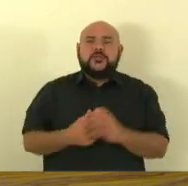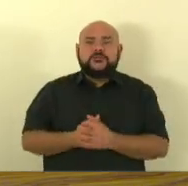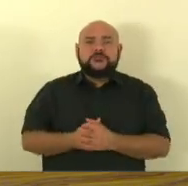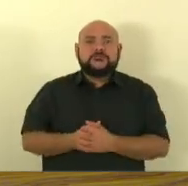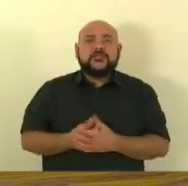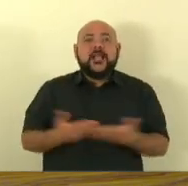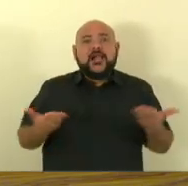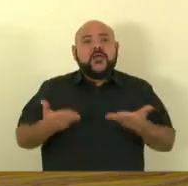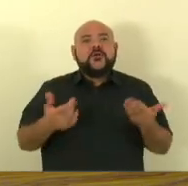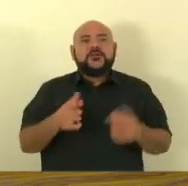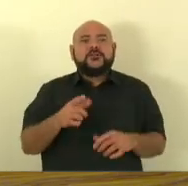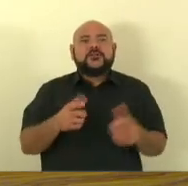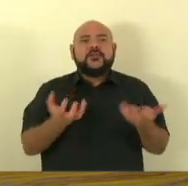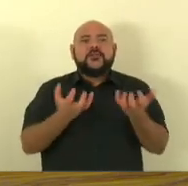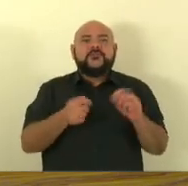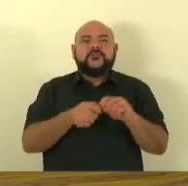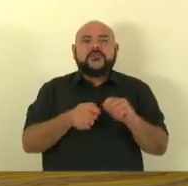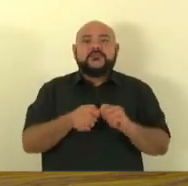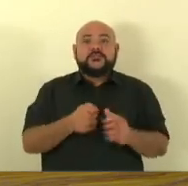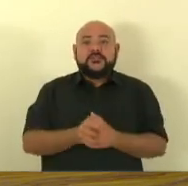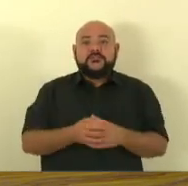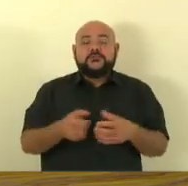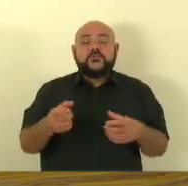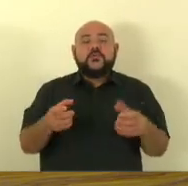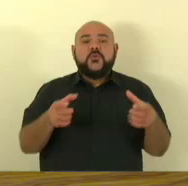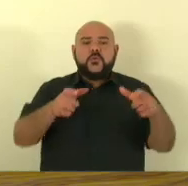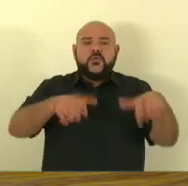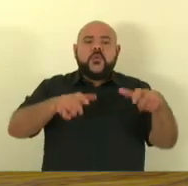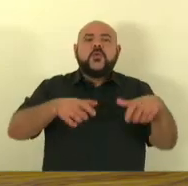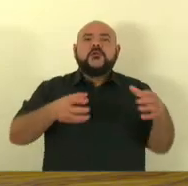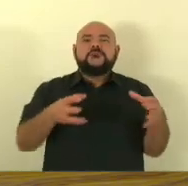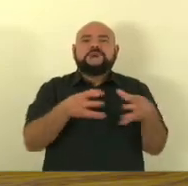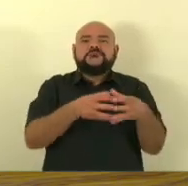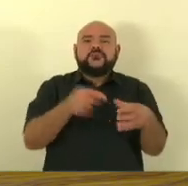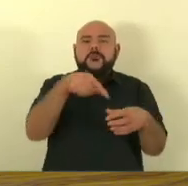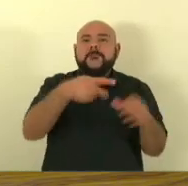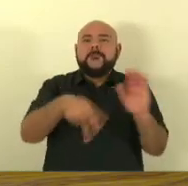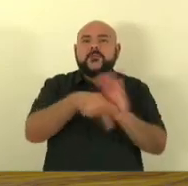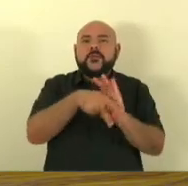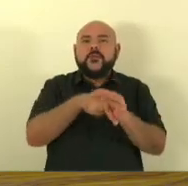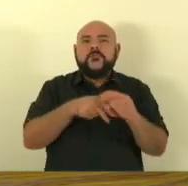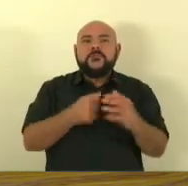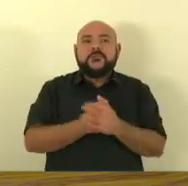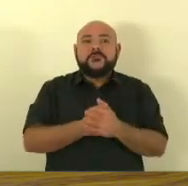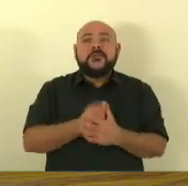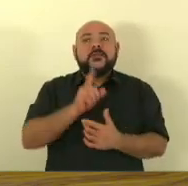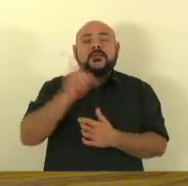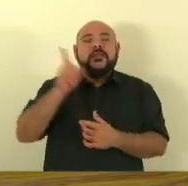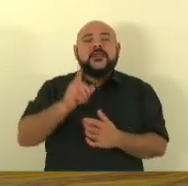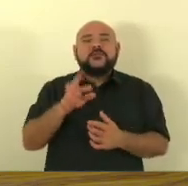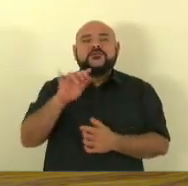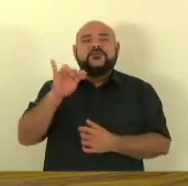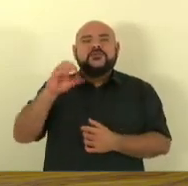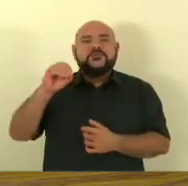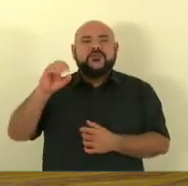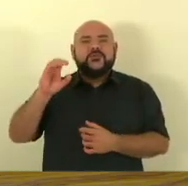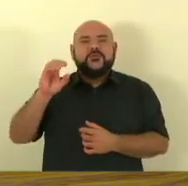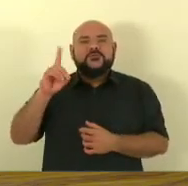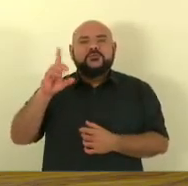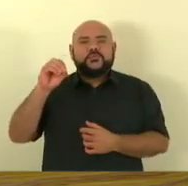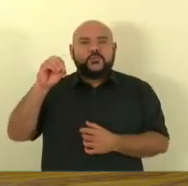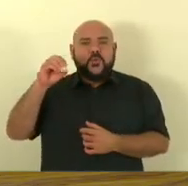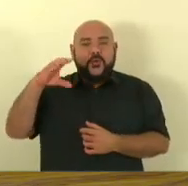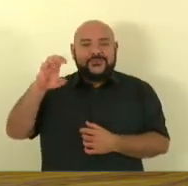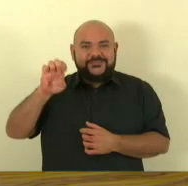querem fazer uma unidade de conservação ambiental da Foz do Rio Doce uma área que vai impactar 300